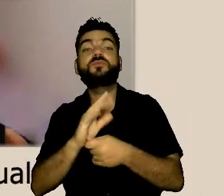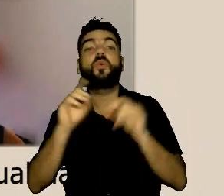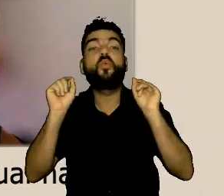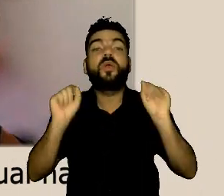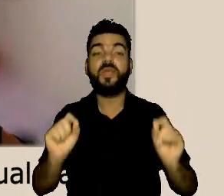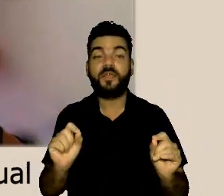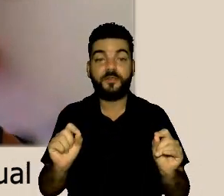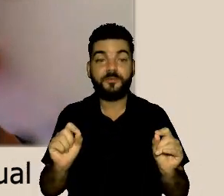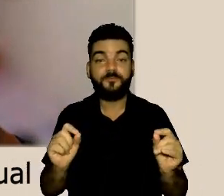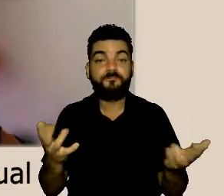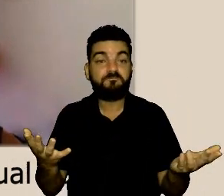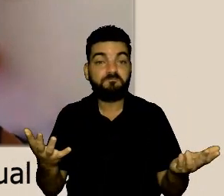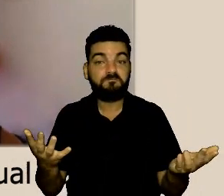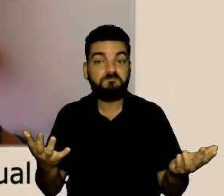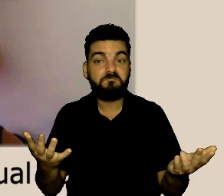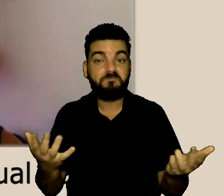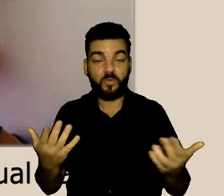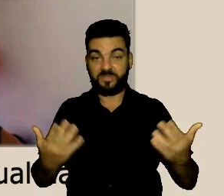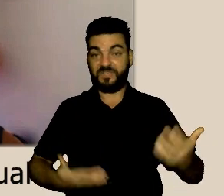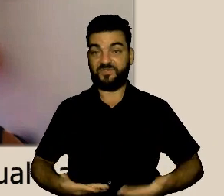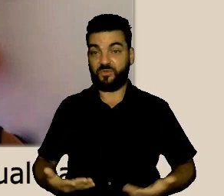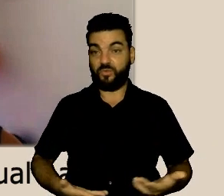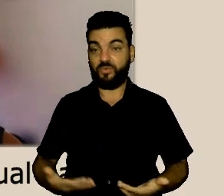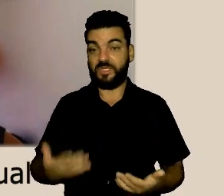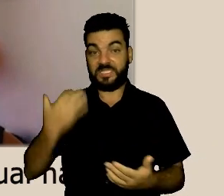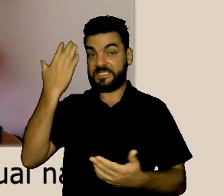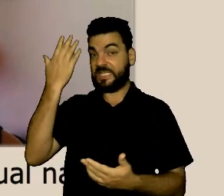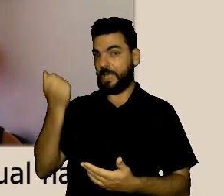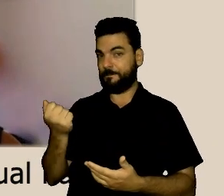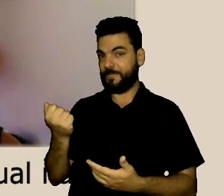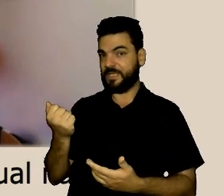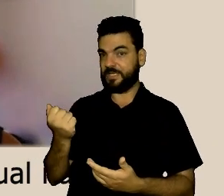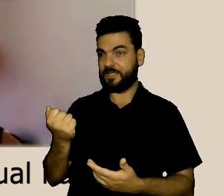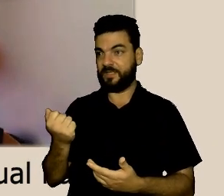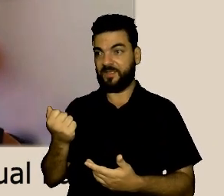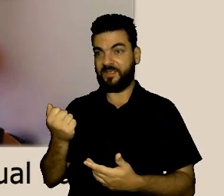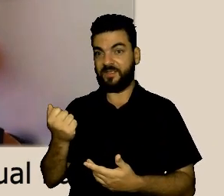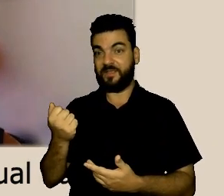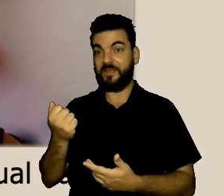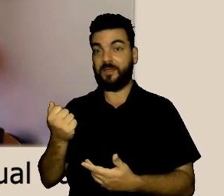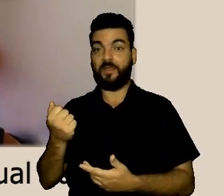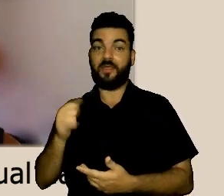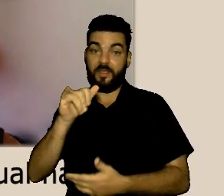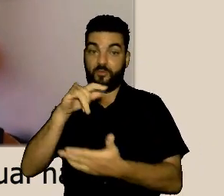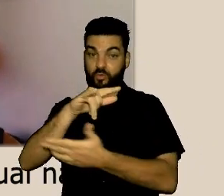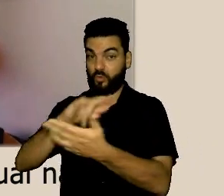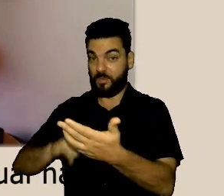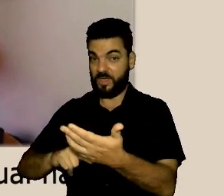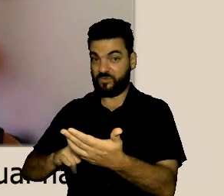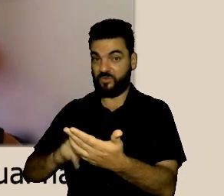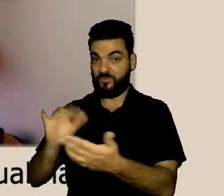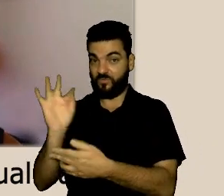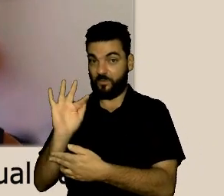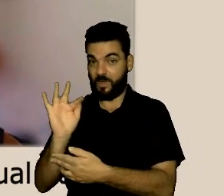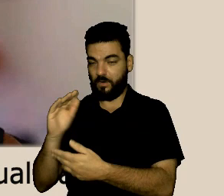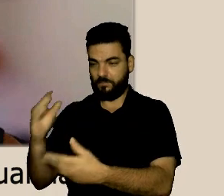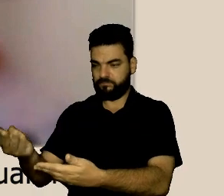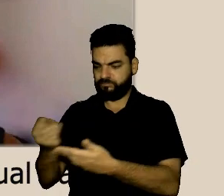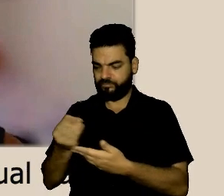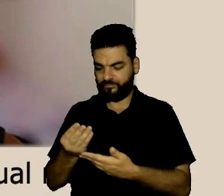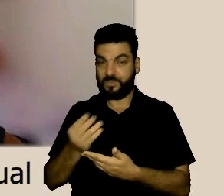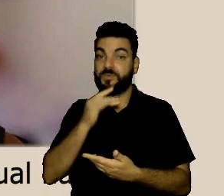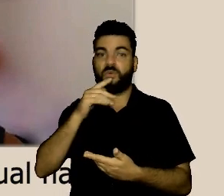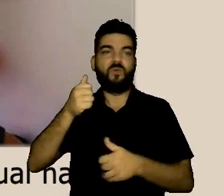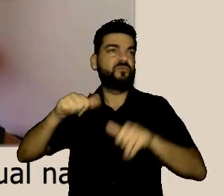um desabafo ou é uma reclamação é uma denúncia o agente público que toma conhecimento a partir de um